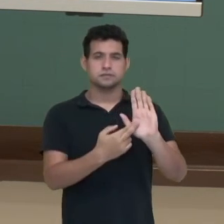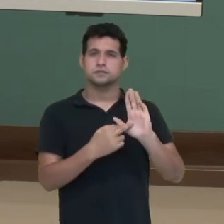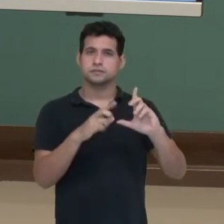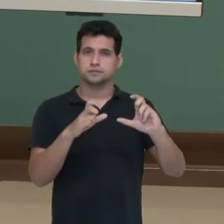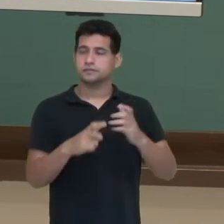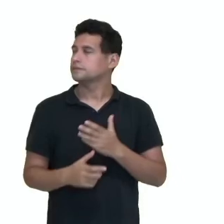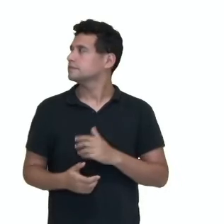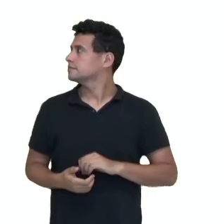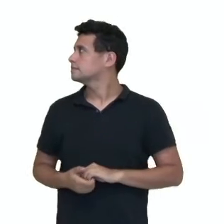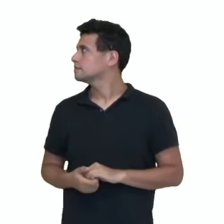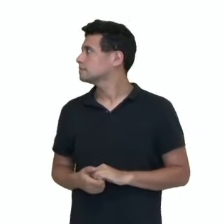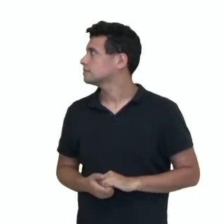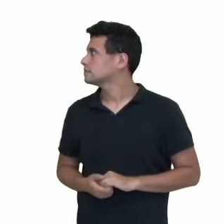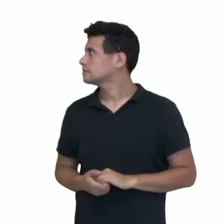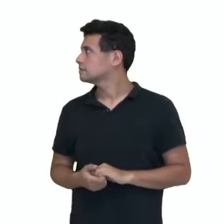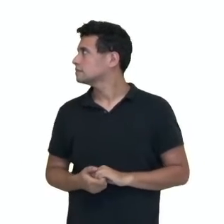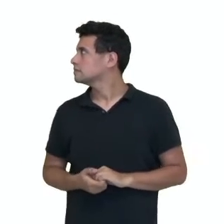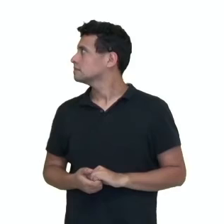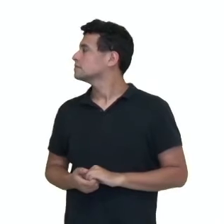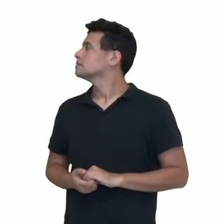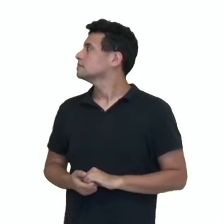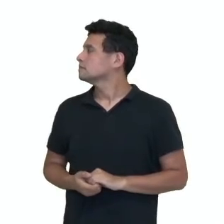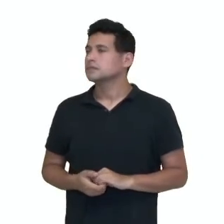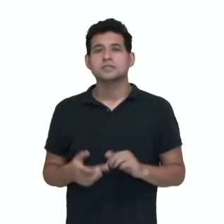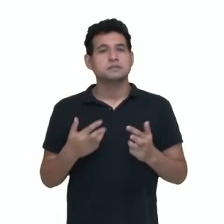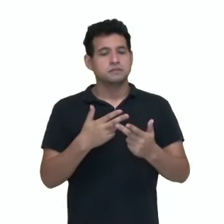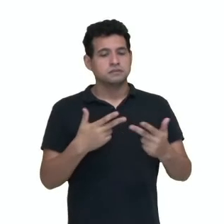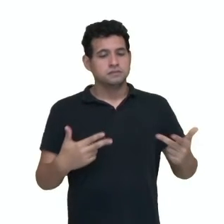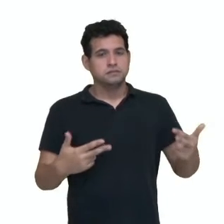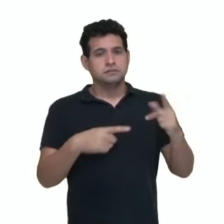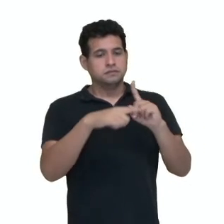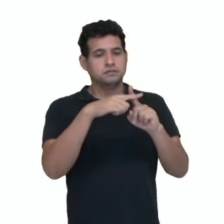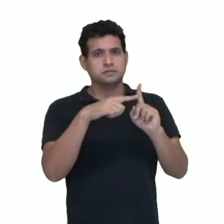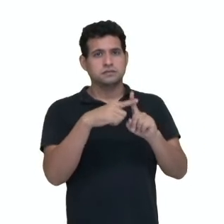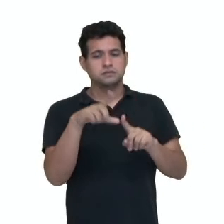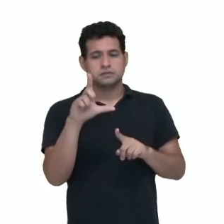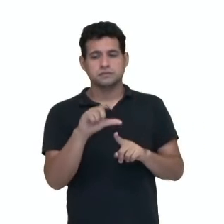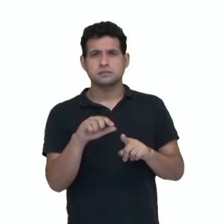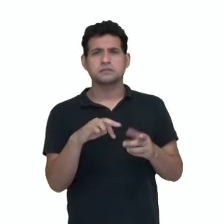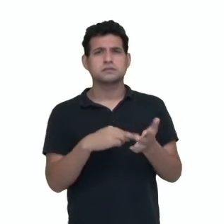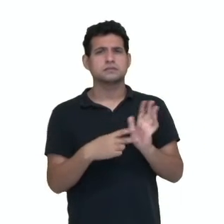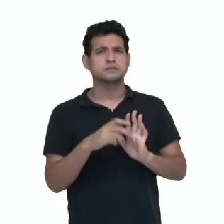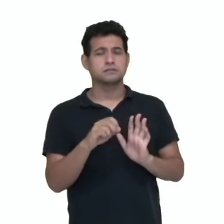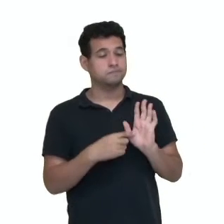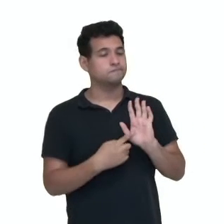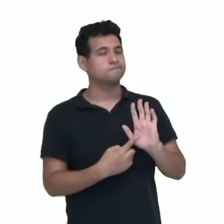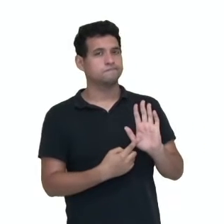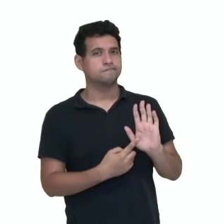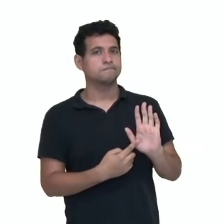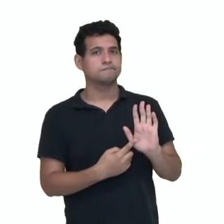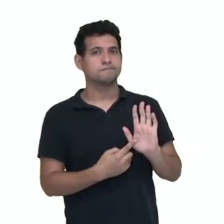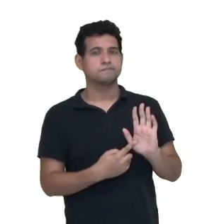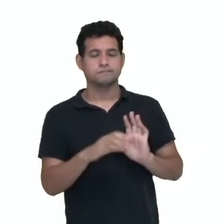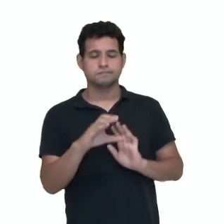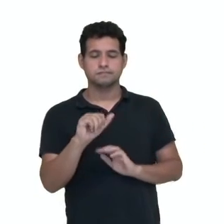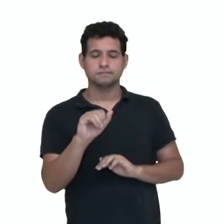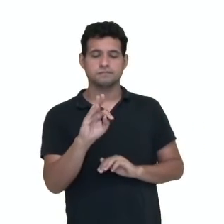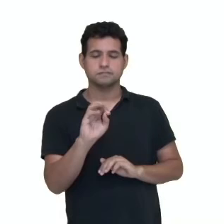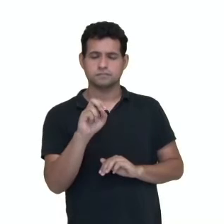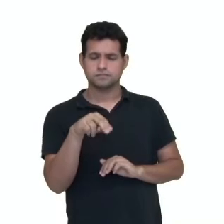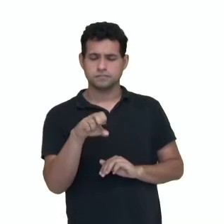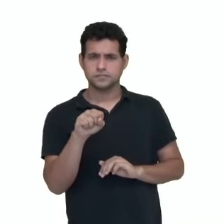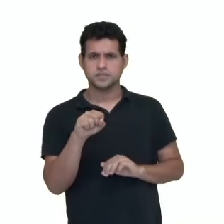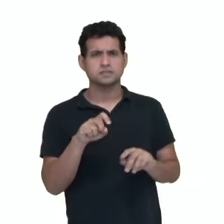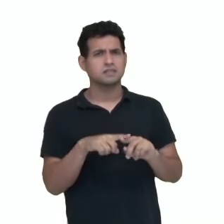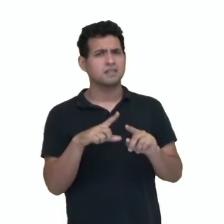figura, certo? Então quanto mais eletro positivo, menos chances ele tem de estar aparecendo, os cátions. E quanto